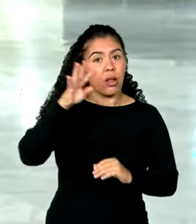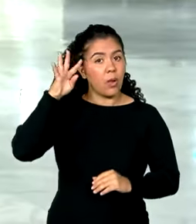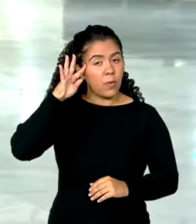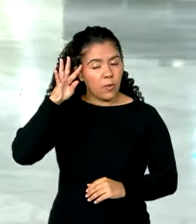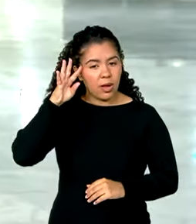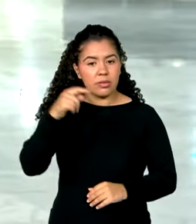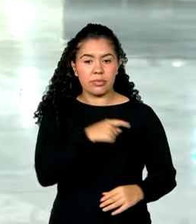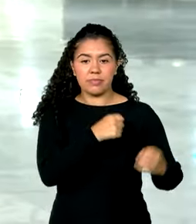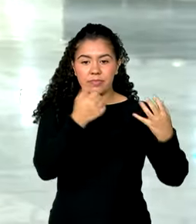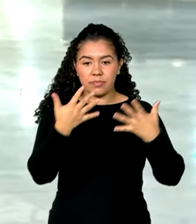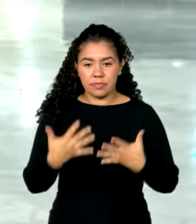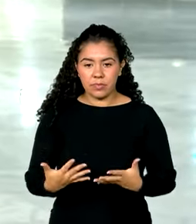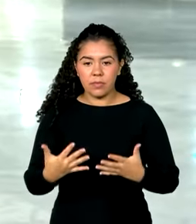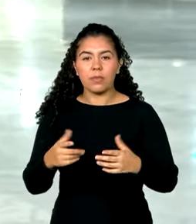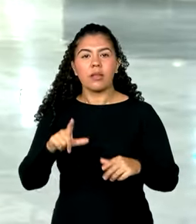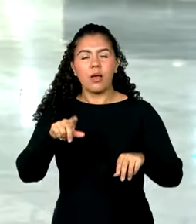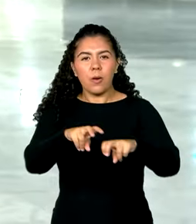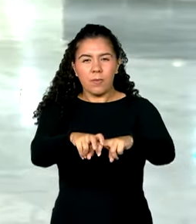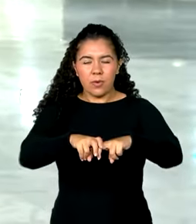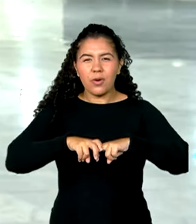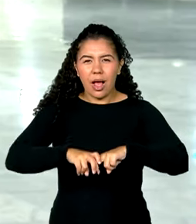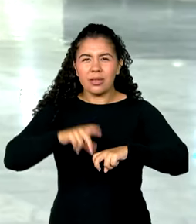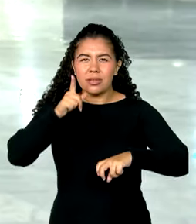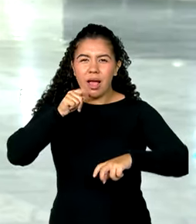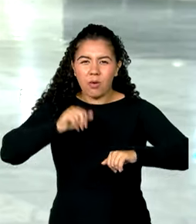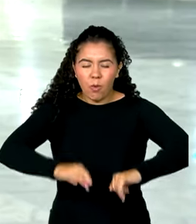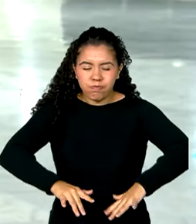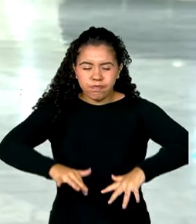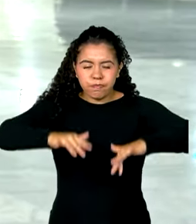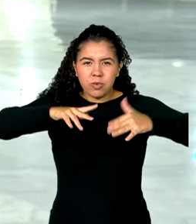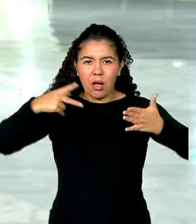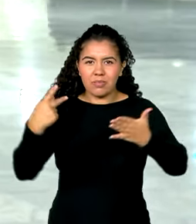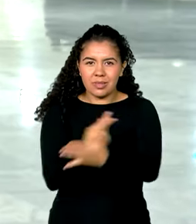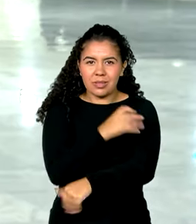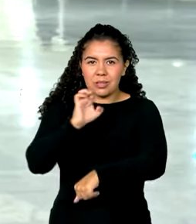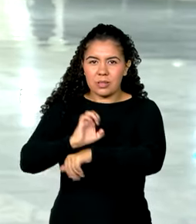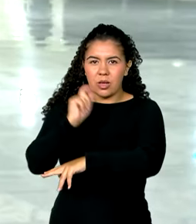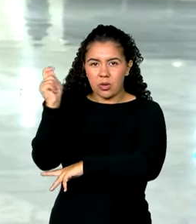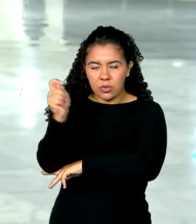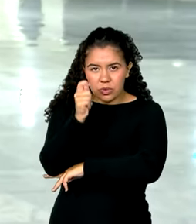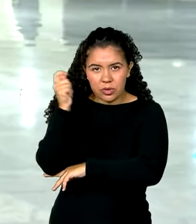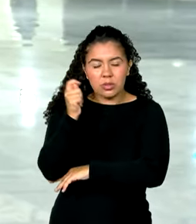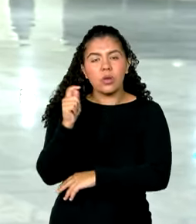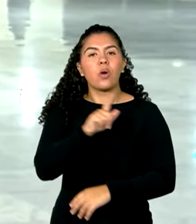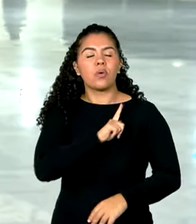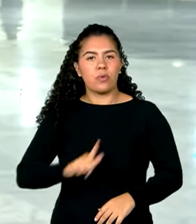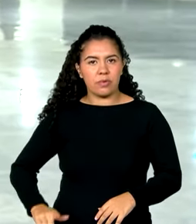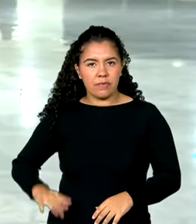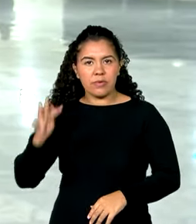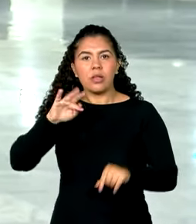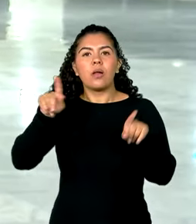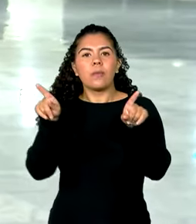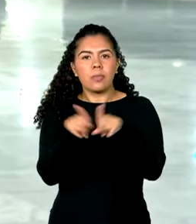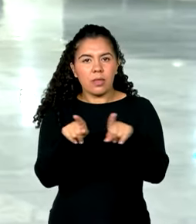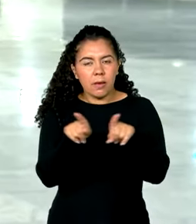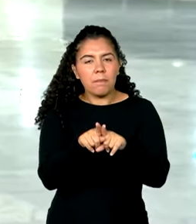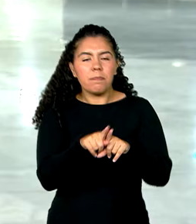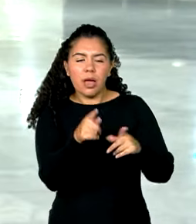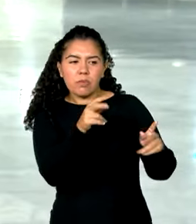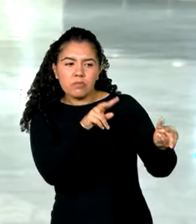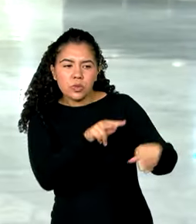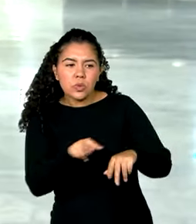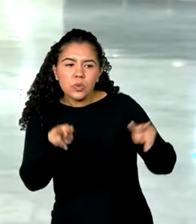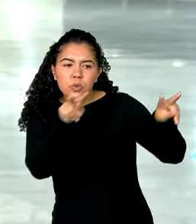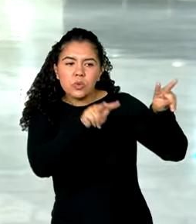-feira. Assim como foi feito com as enchentes no Rio Grande do Sul, o governo federal monitora a situação dos incêndios nos biomas. A